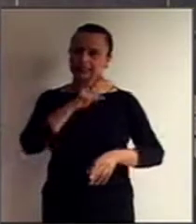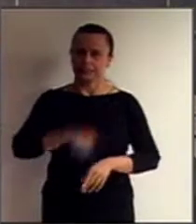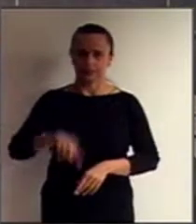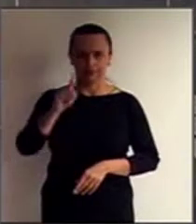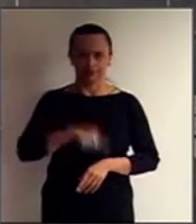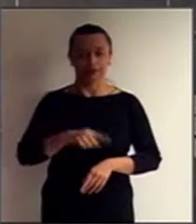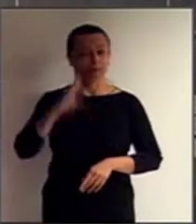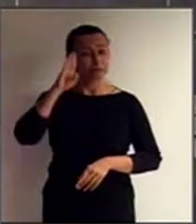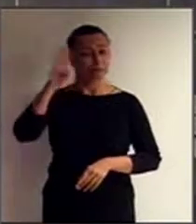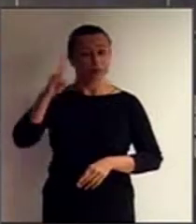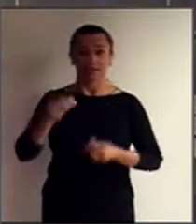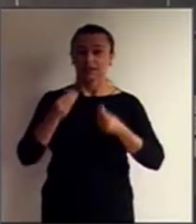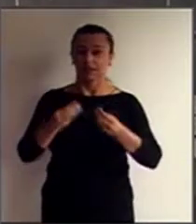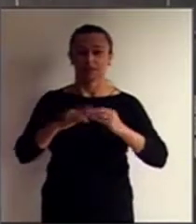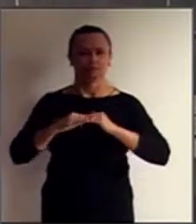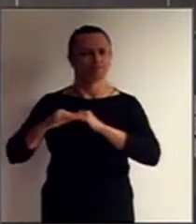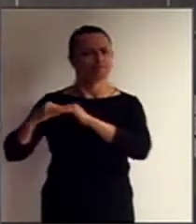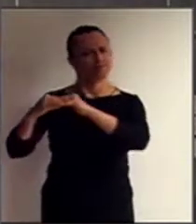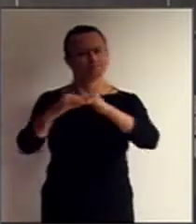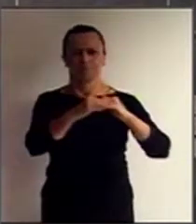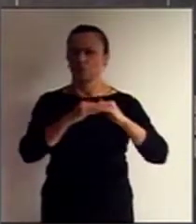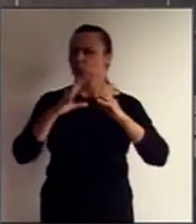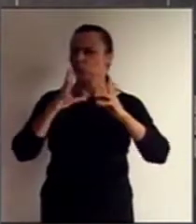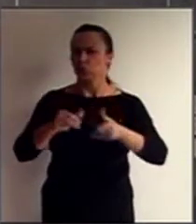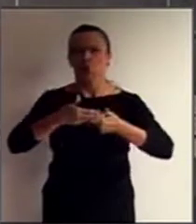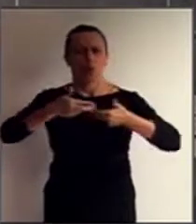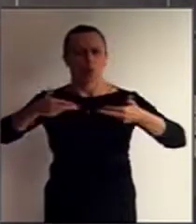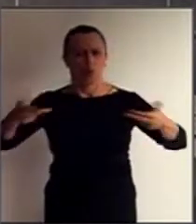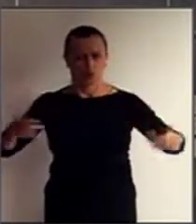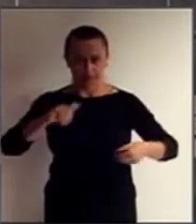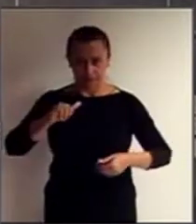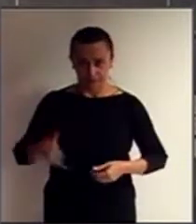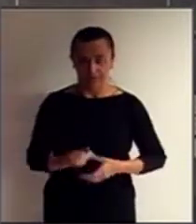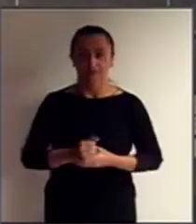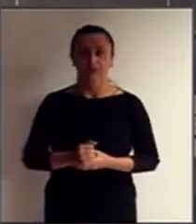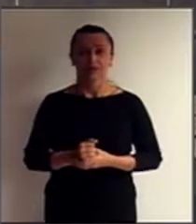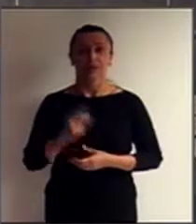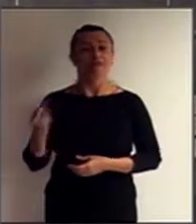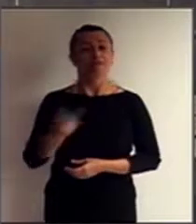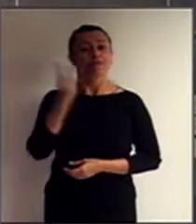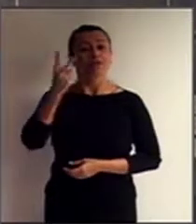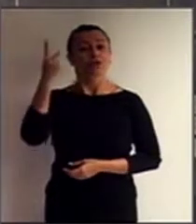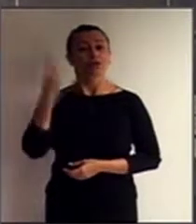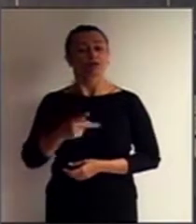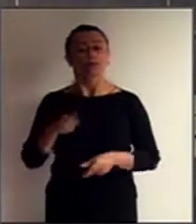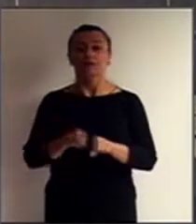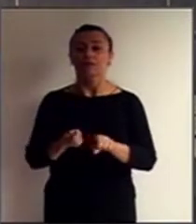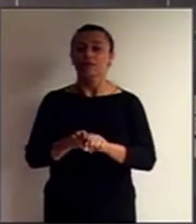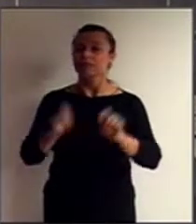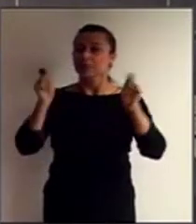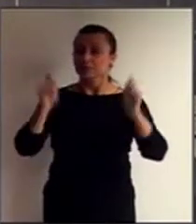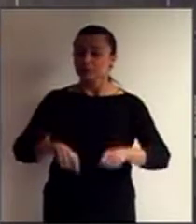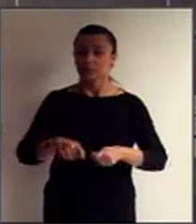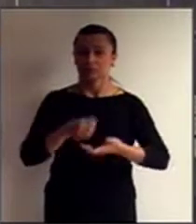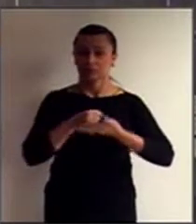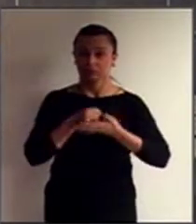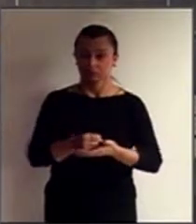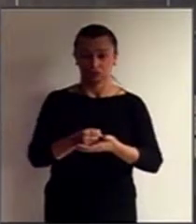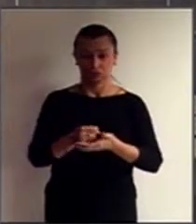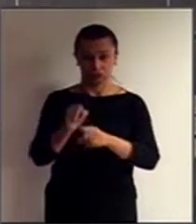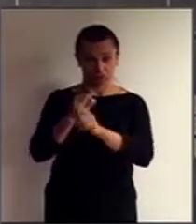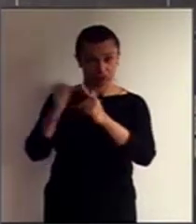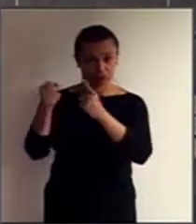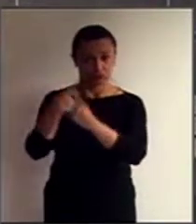da igualdade de oportunidades, ressaltando-se o valor que tem e a possibilidade de contribuição com a sociedade